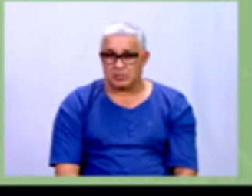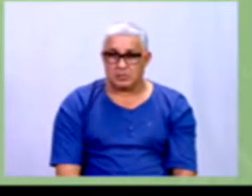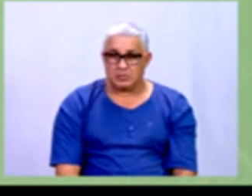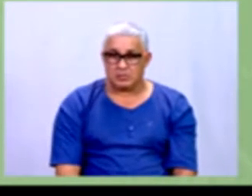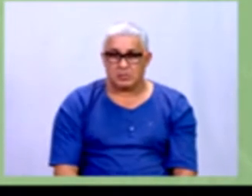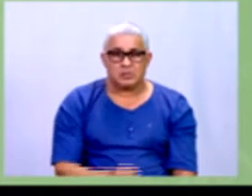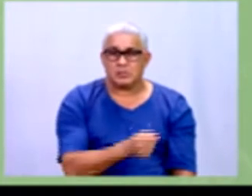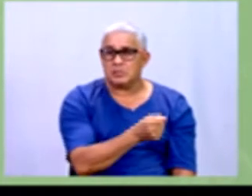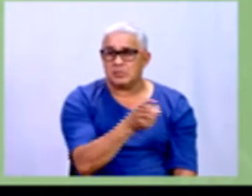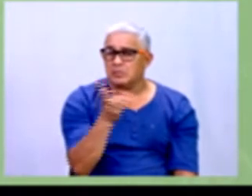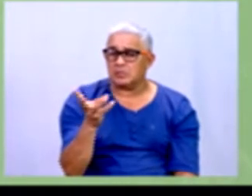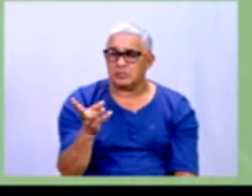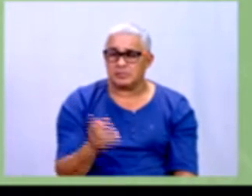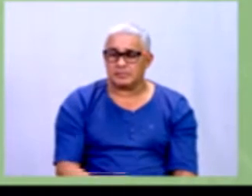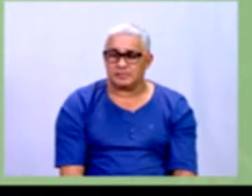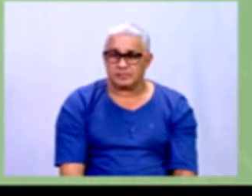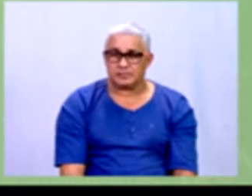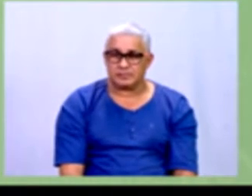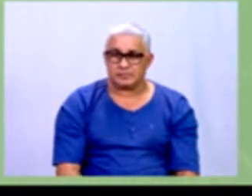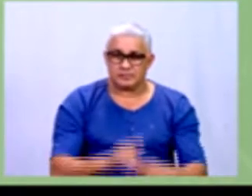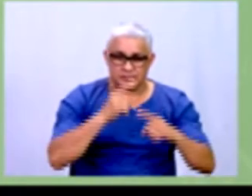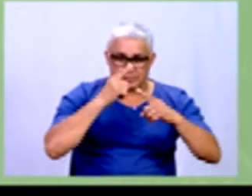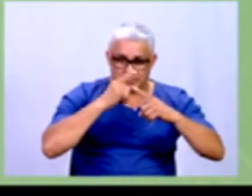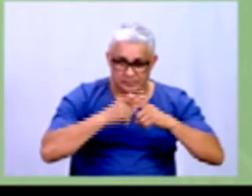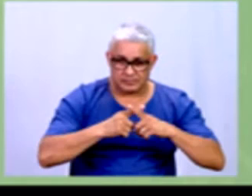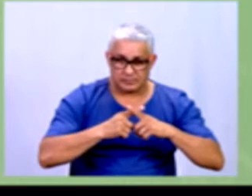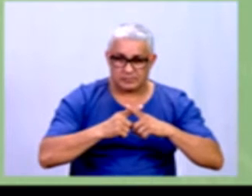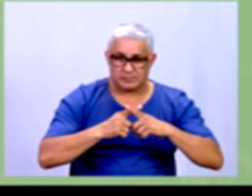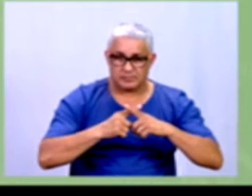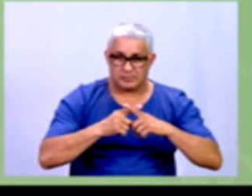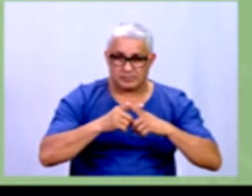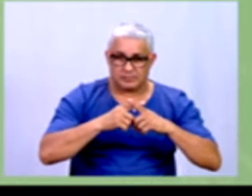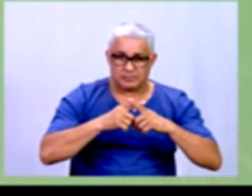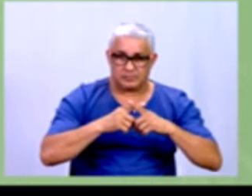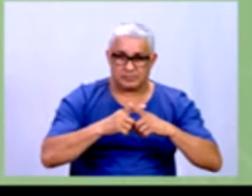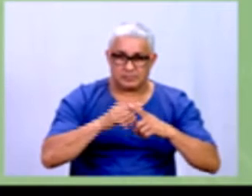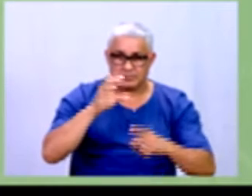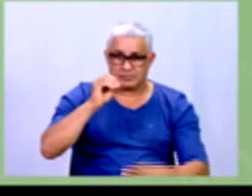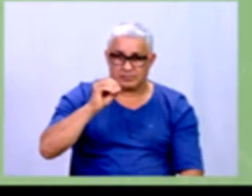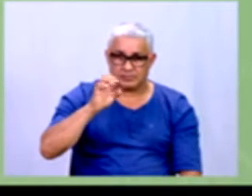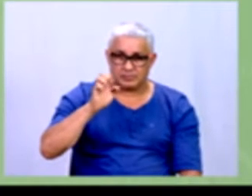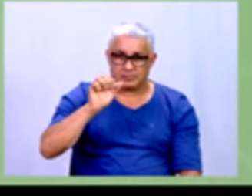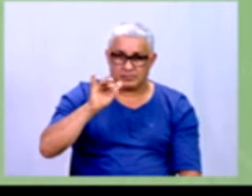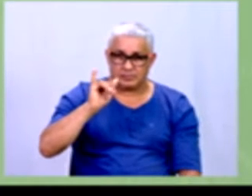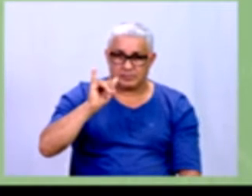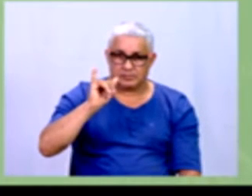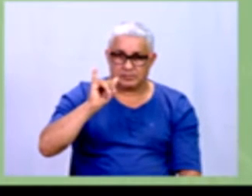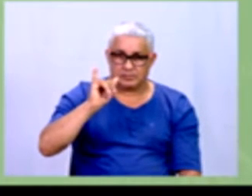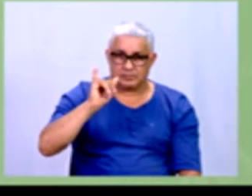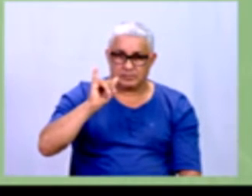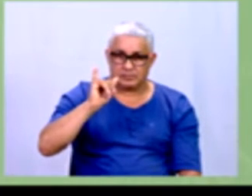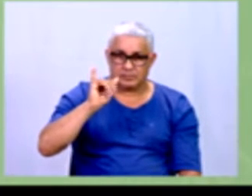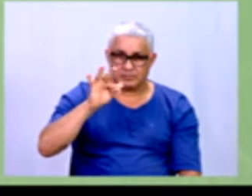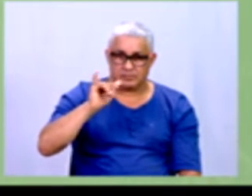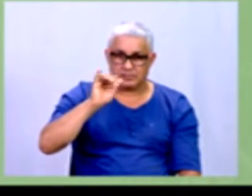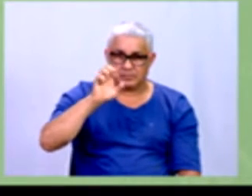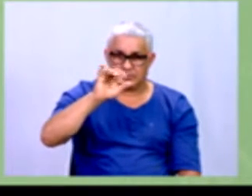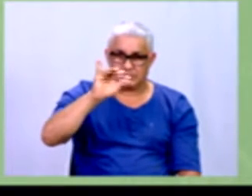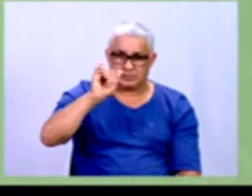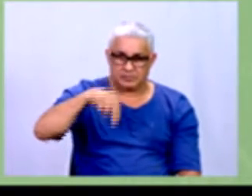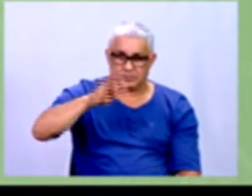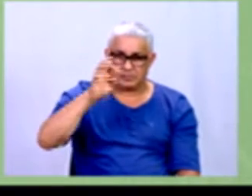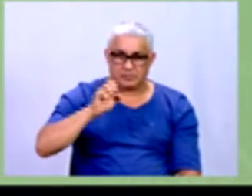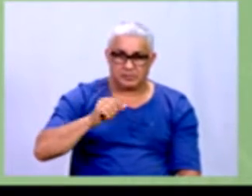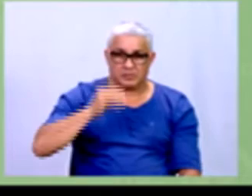quanto que a gente vai multiplicar aqui o nosso coeficiente quando a gente está falando de evasão escolar lá na nossa